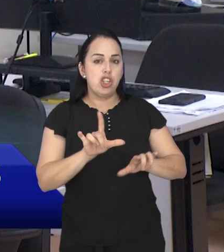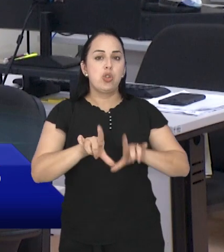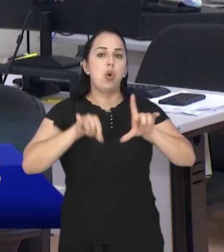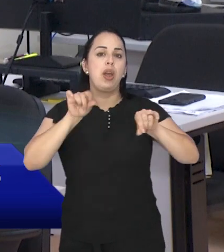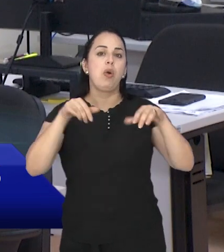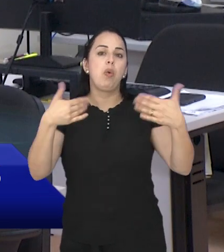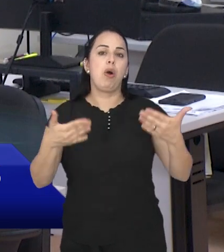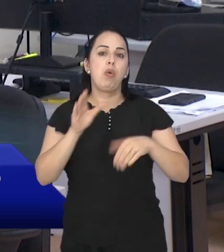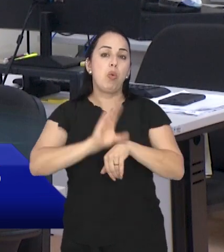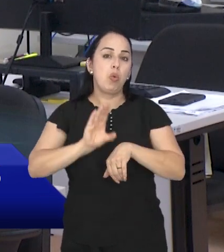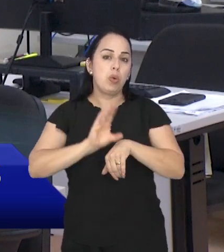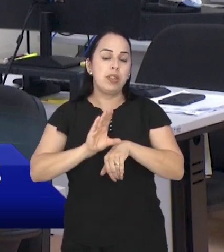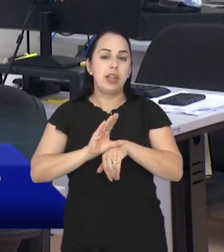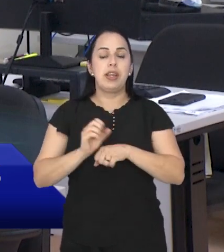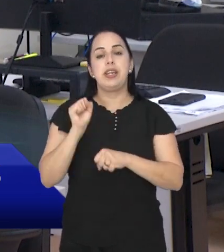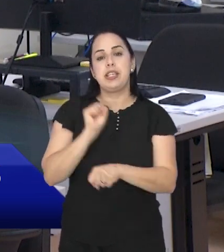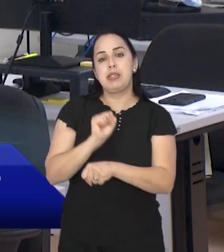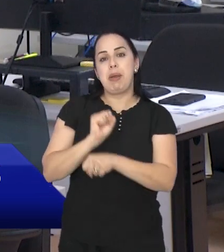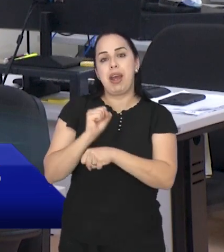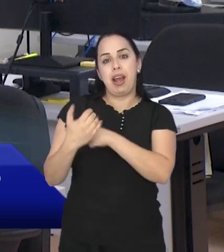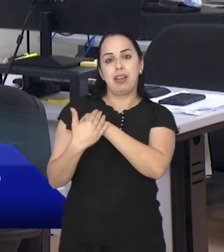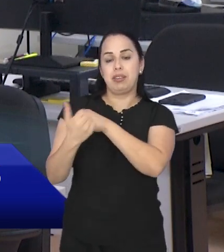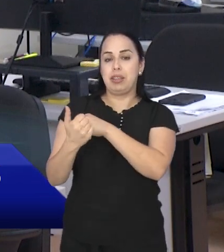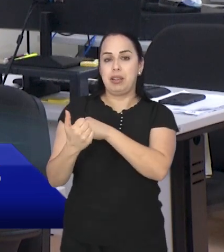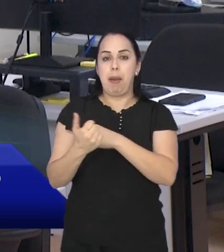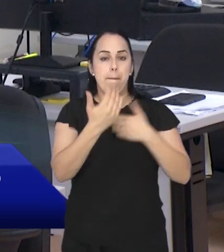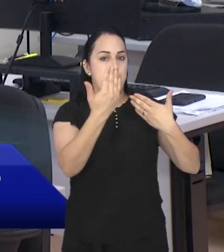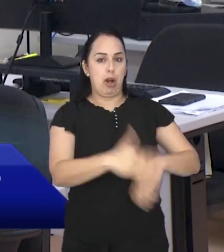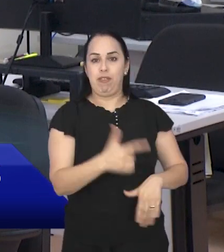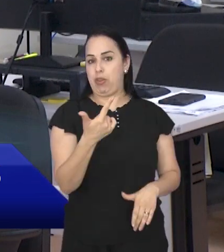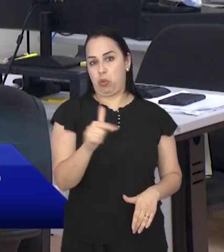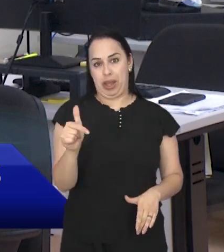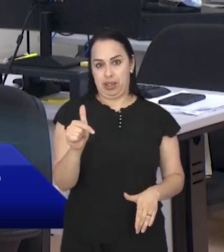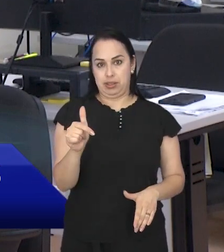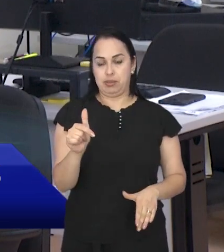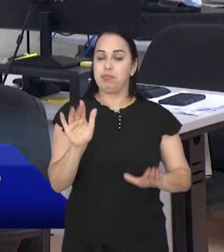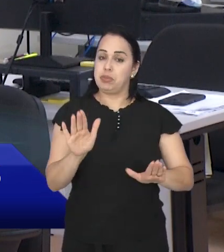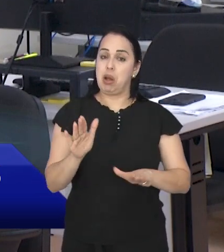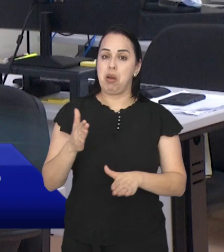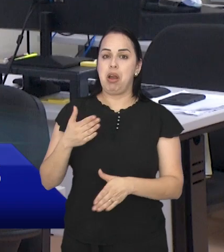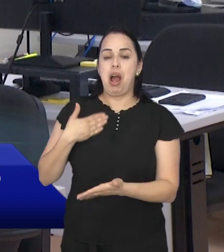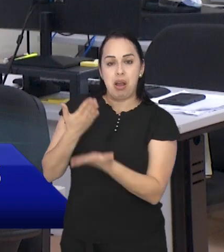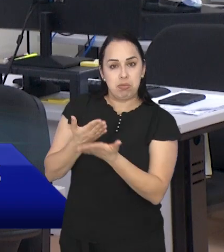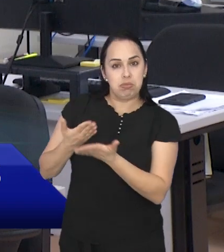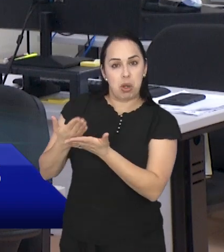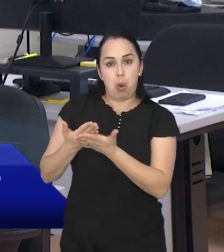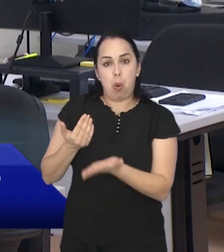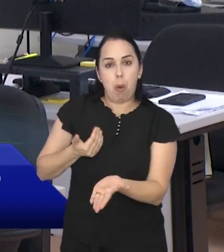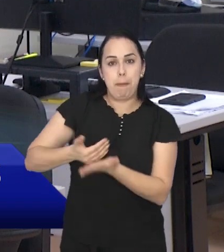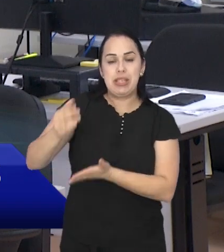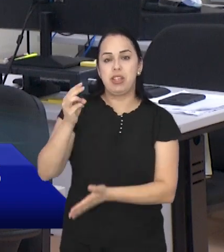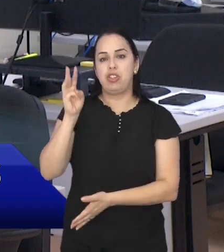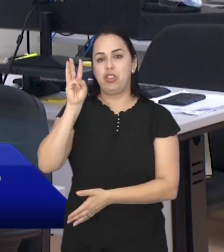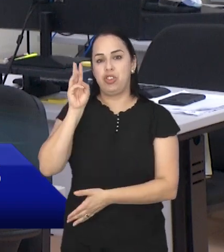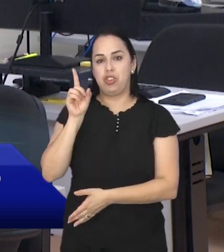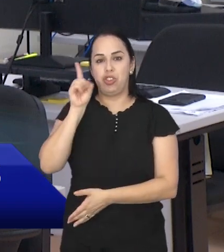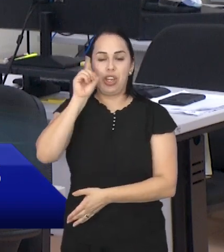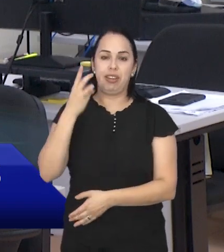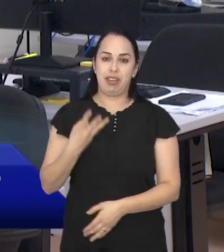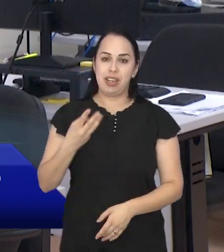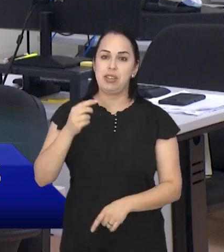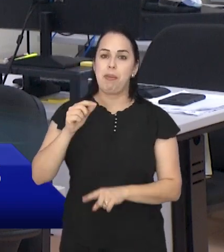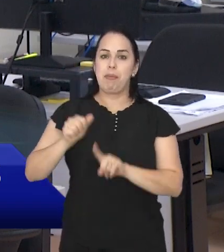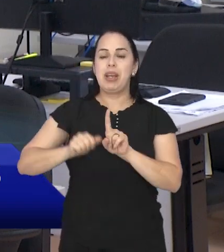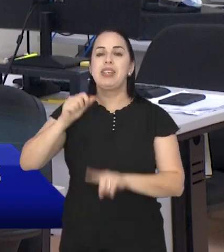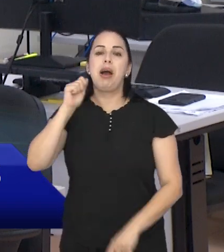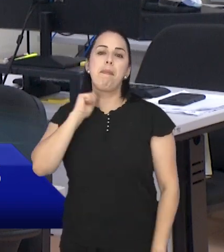escolher o curso e aguardar o chamamento, porque não há processo seletivo. As aulas têm previsão de início para o dia 3 de